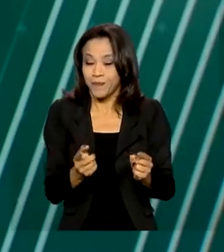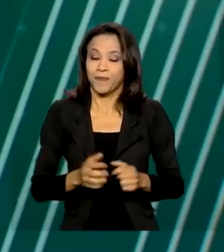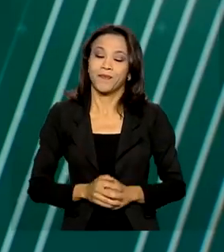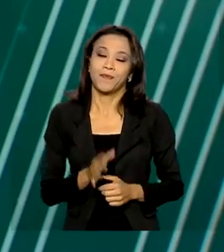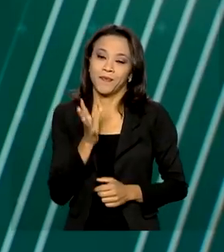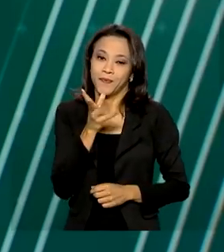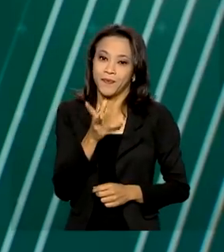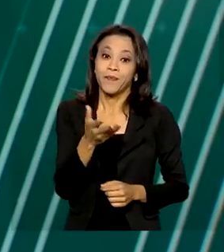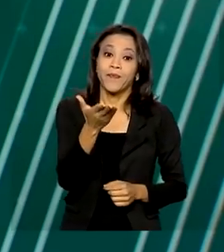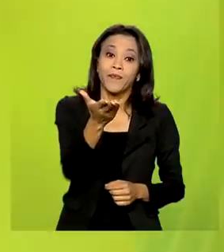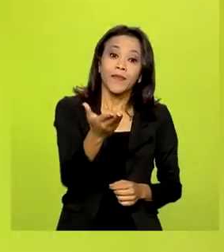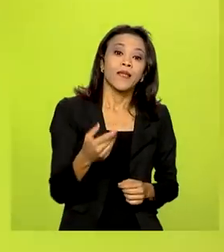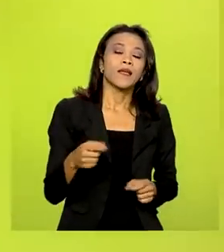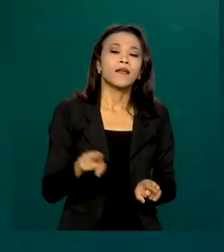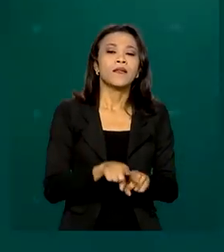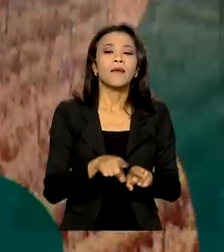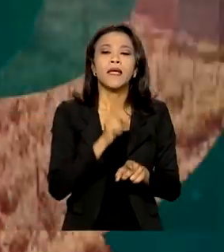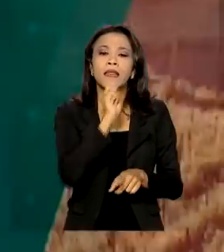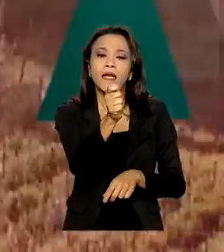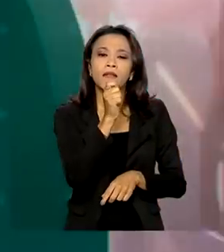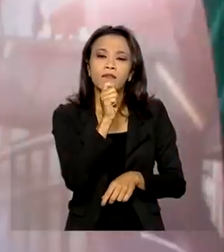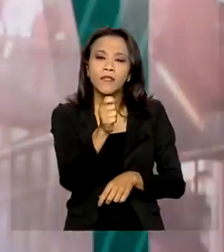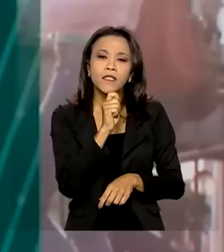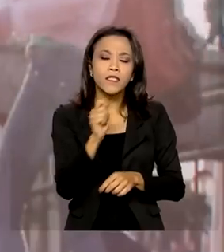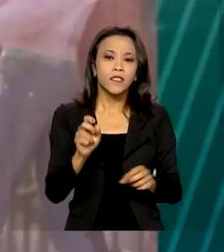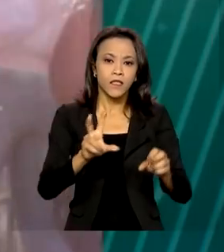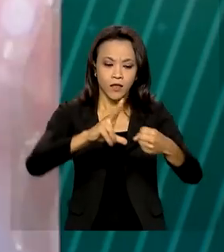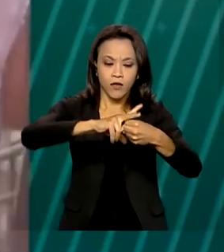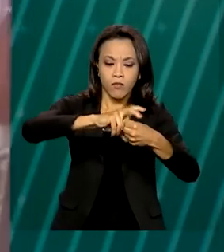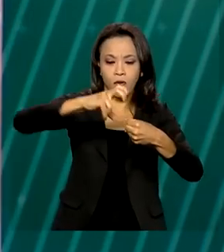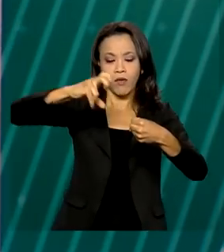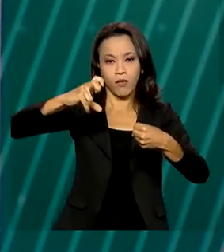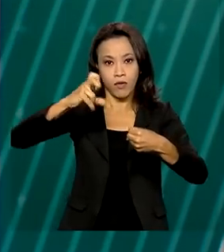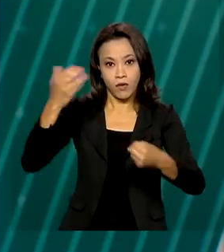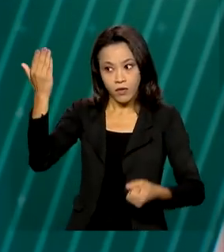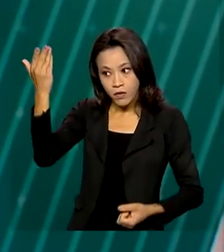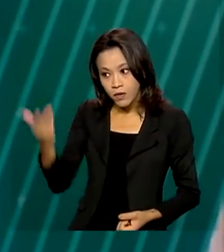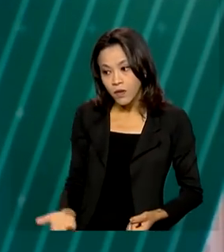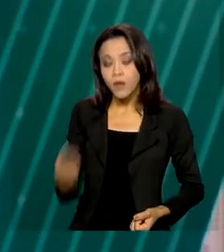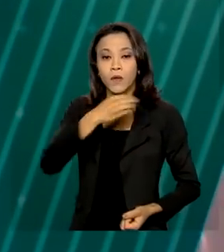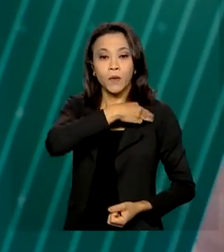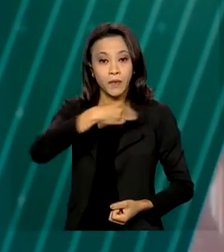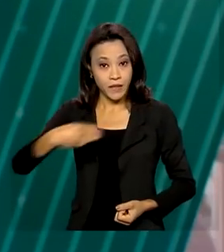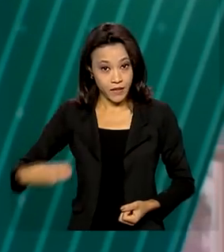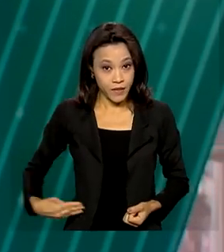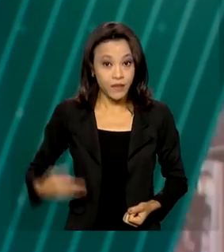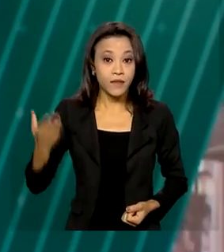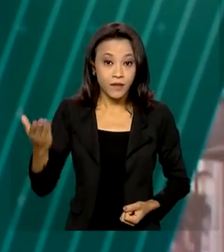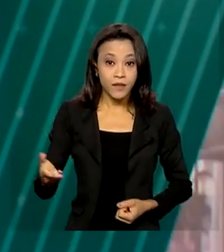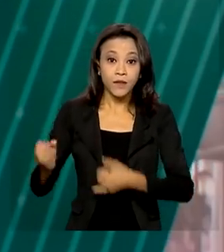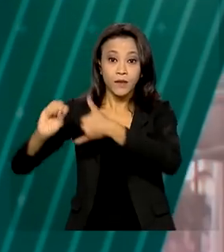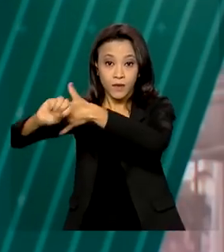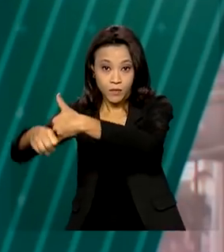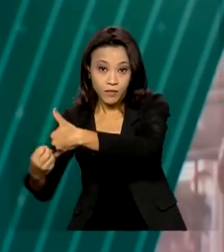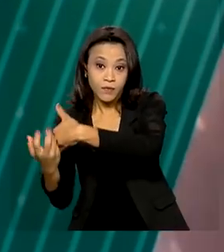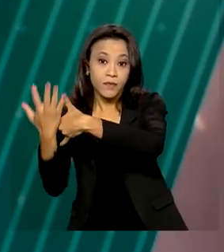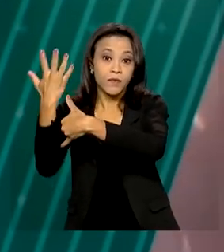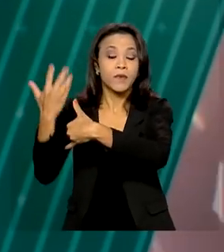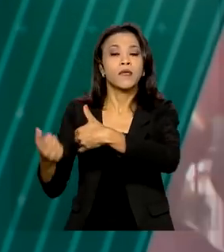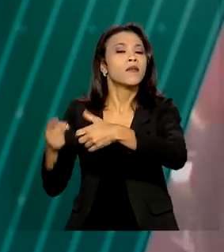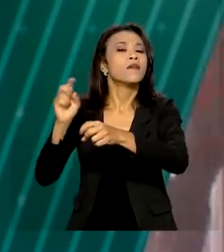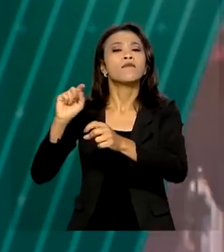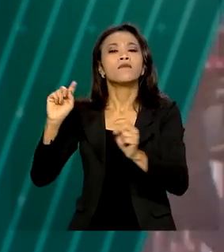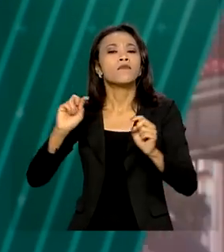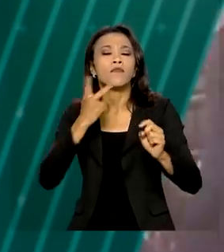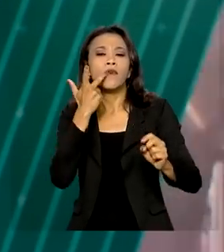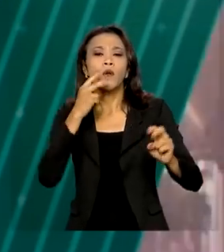Em entrevista ao programa de rádio A Voz do Brasil, o ministro do Meio Ambiente falou sobre a criação de um fundo para